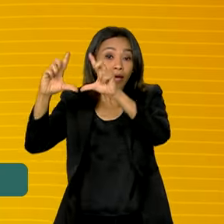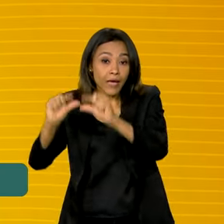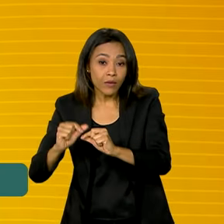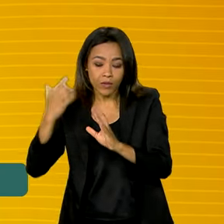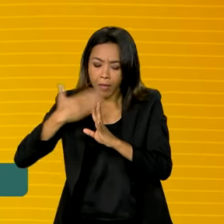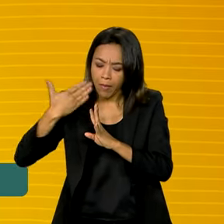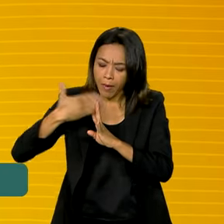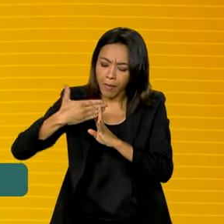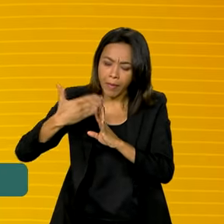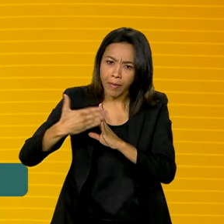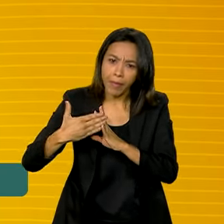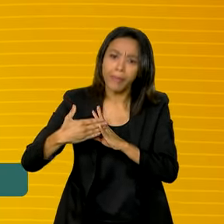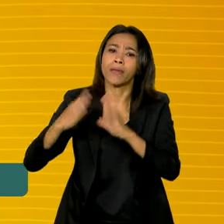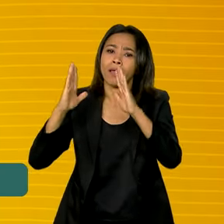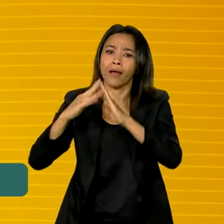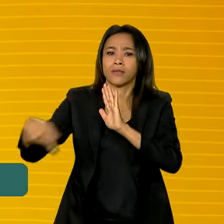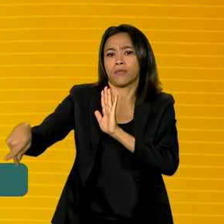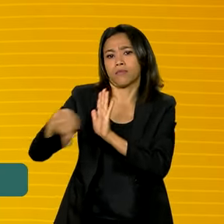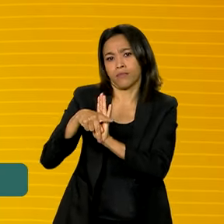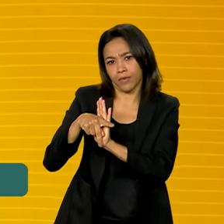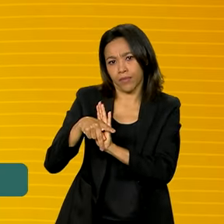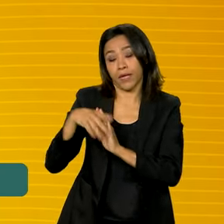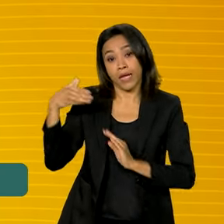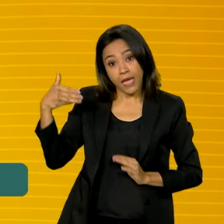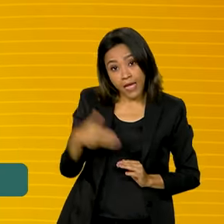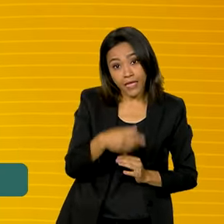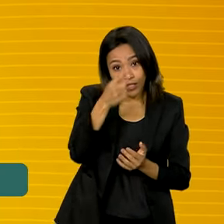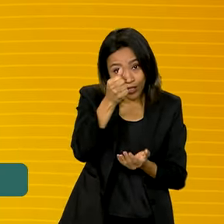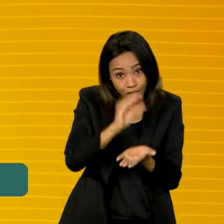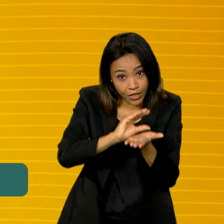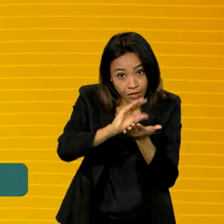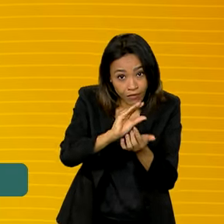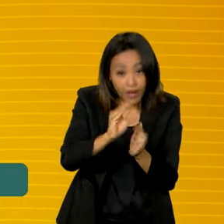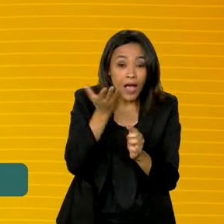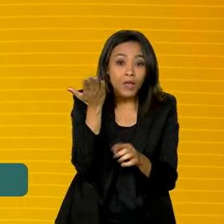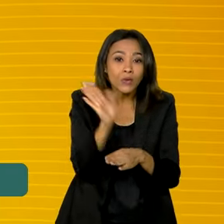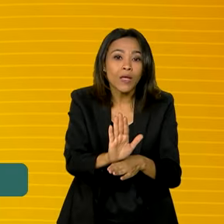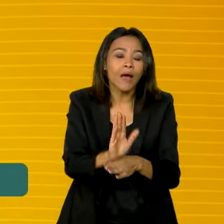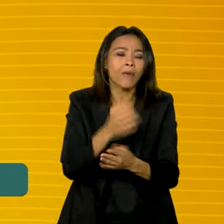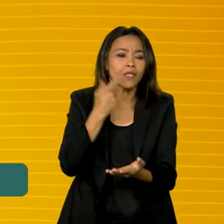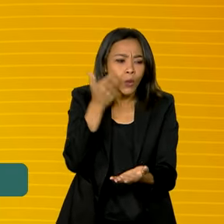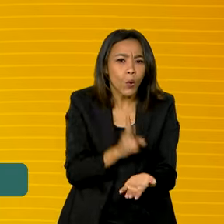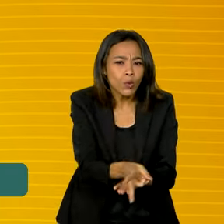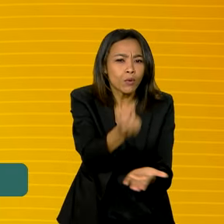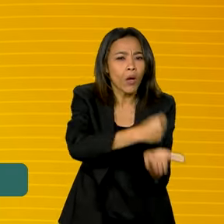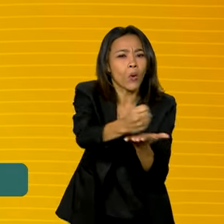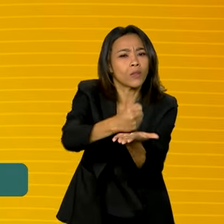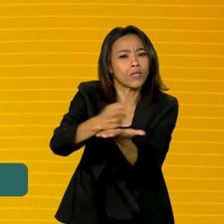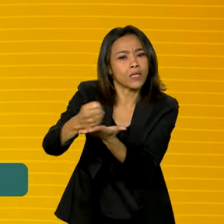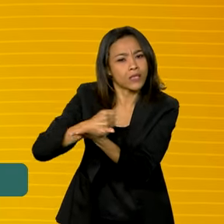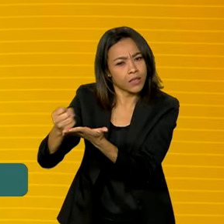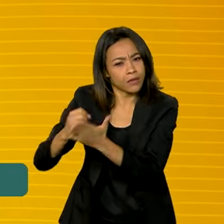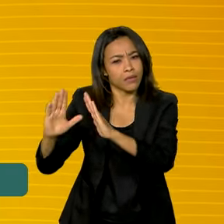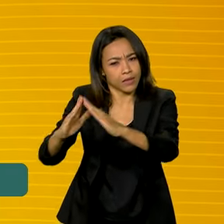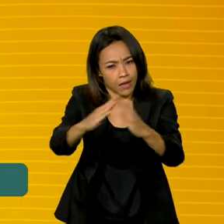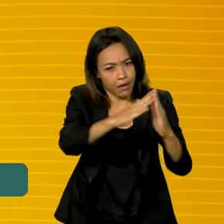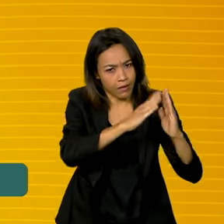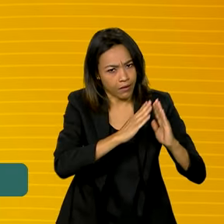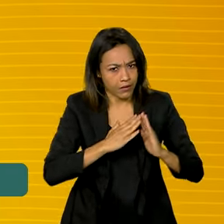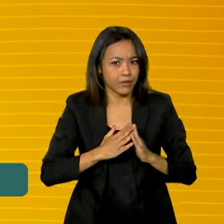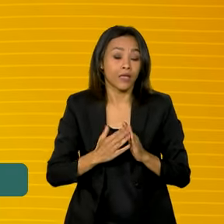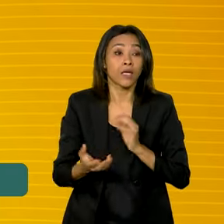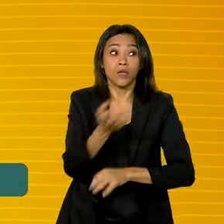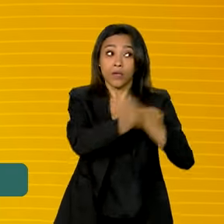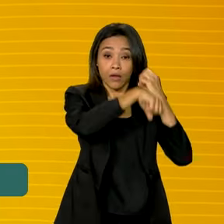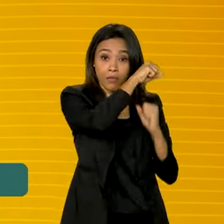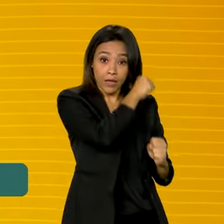da casa própria. Esse recurso vai permitir que a gente continue contratando as unidades habitacionais financiadas do Minha Casa Minha Vida a todo vapor. No